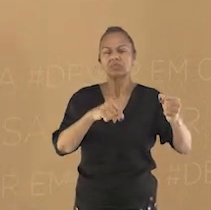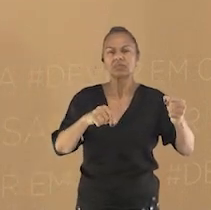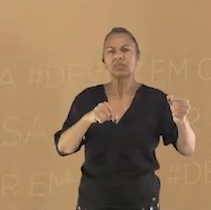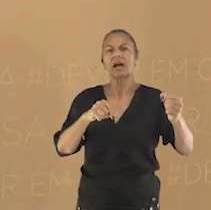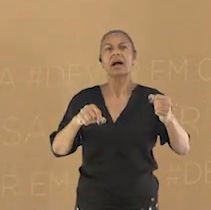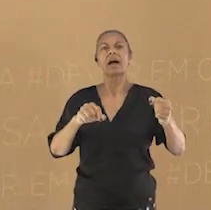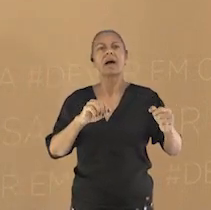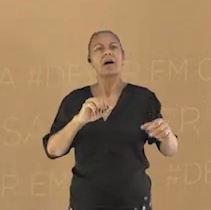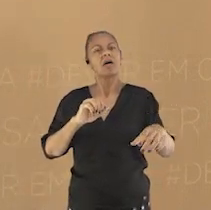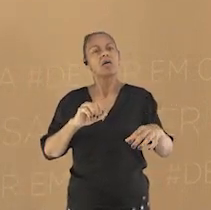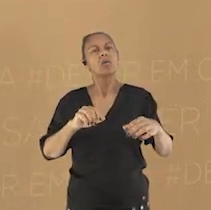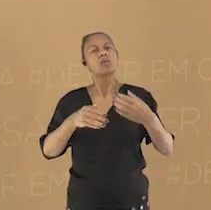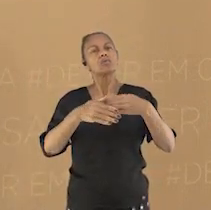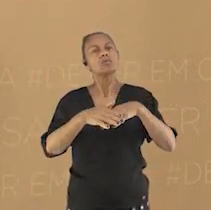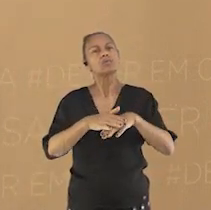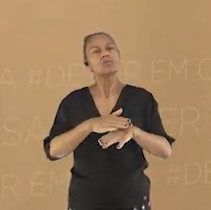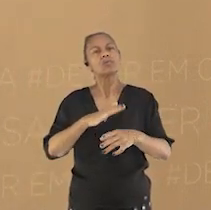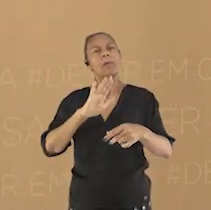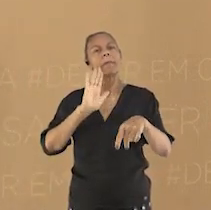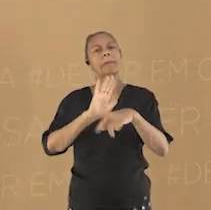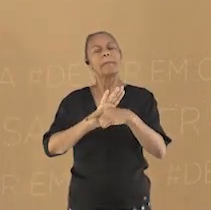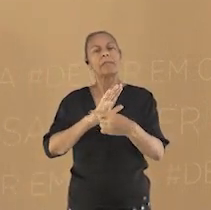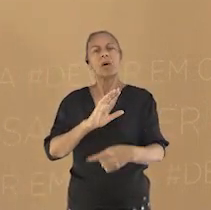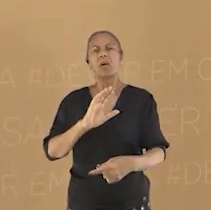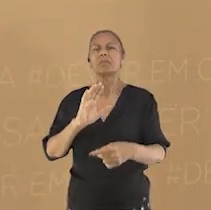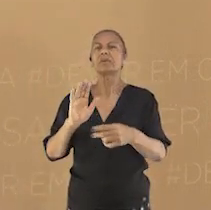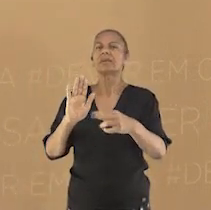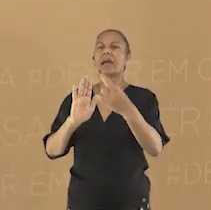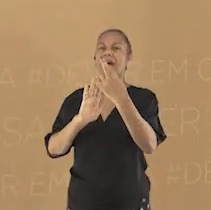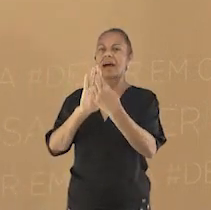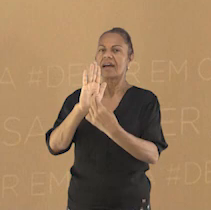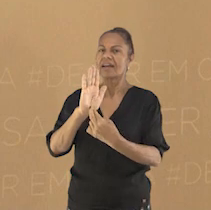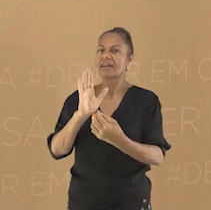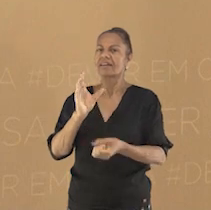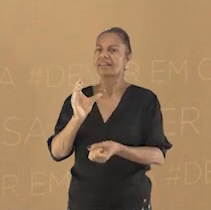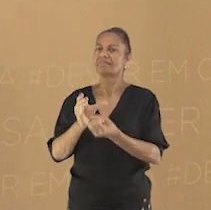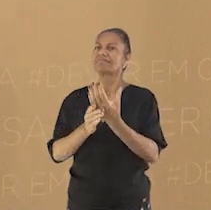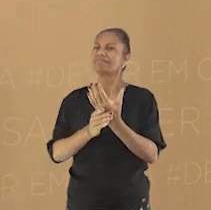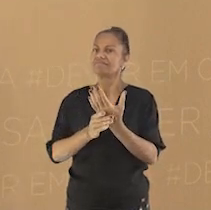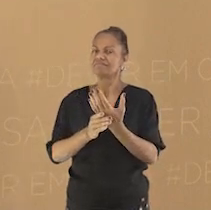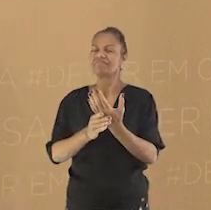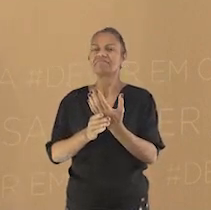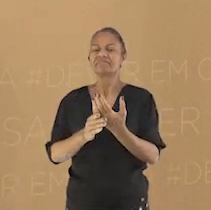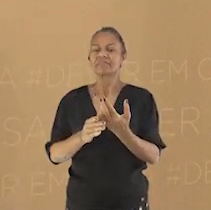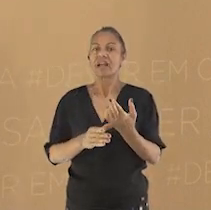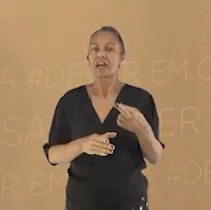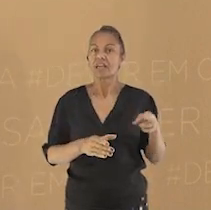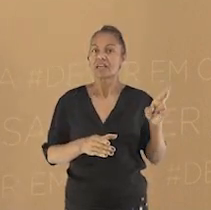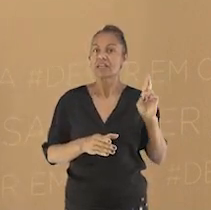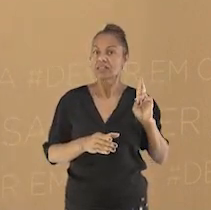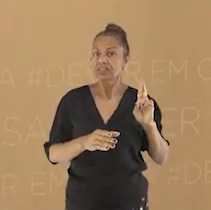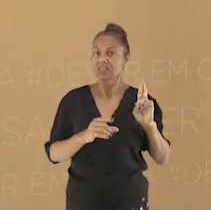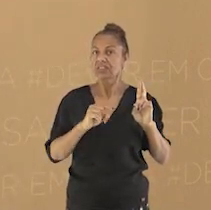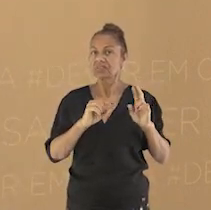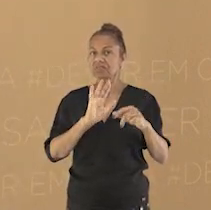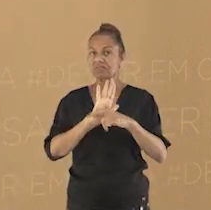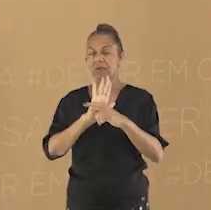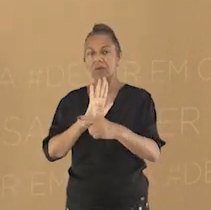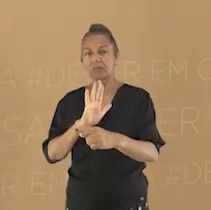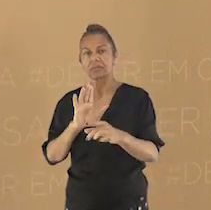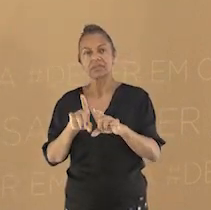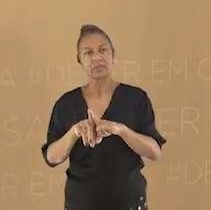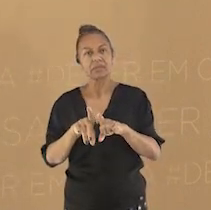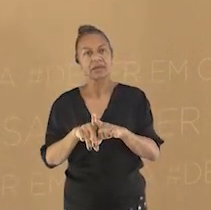que instituem as suas regras sociais e ritos religiosos. O que acontece com as pessoas depois da morte?